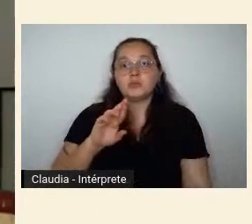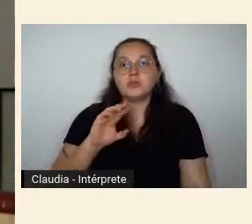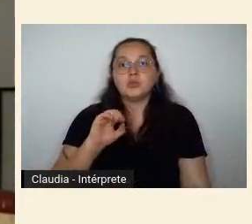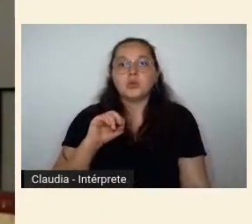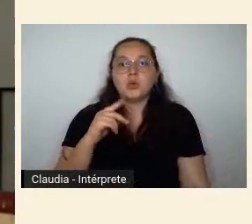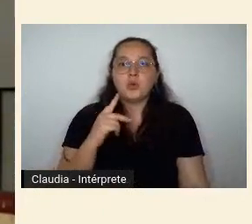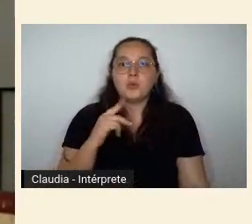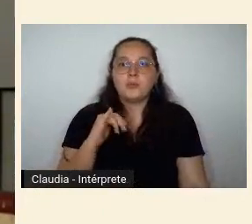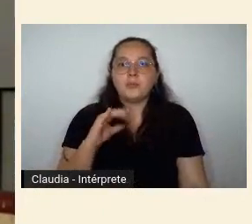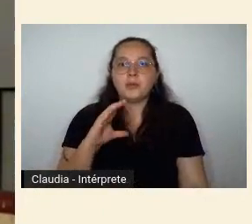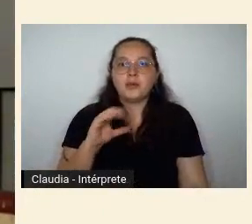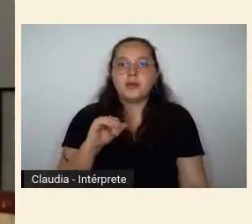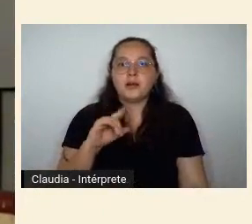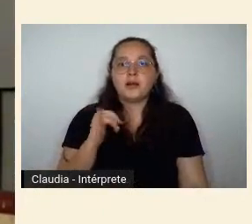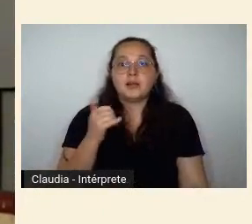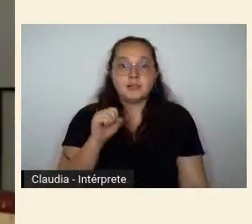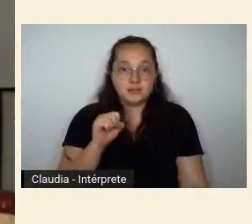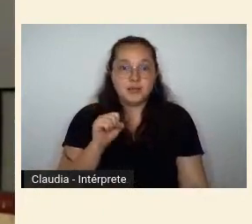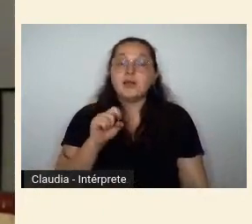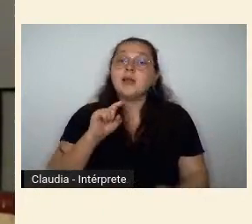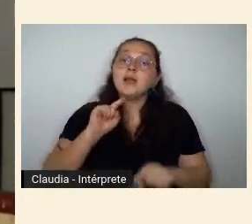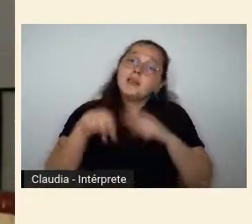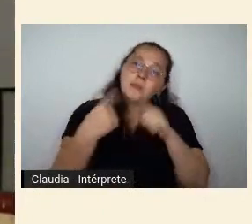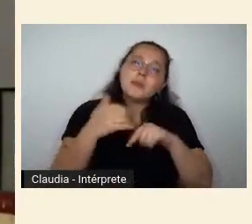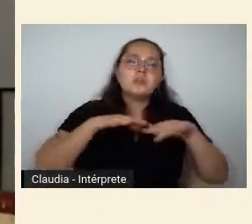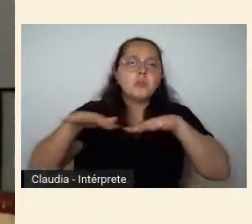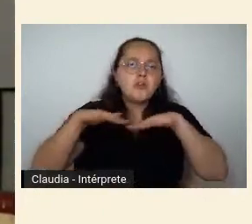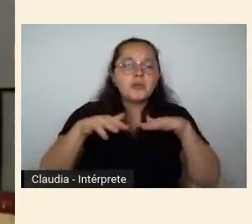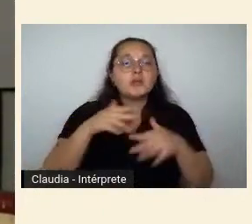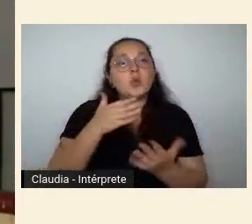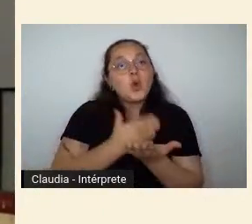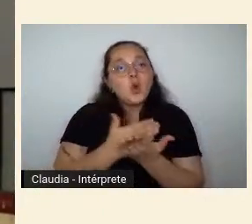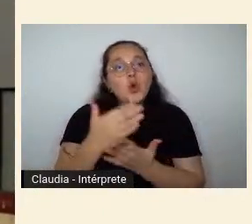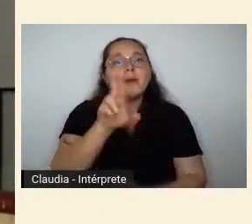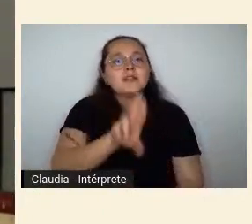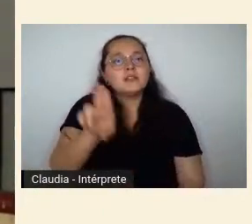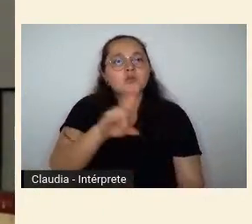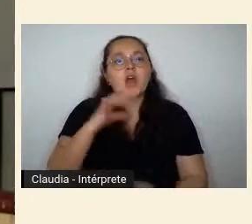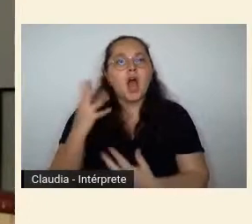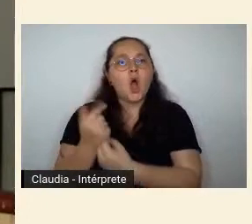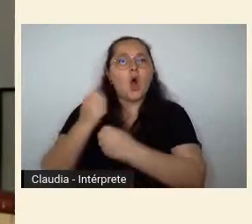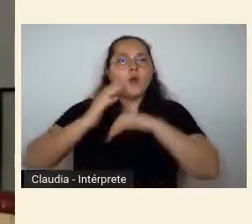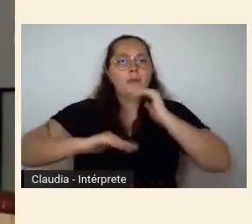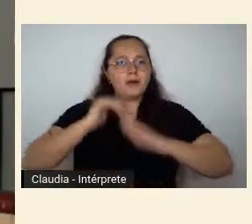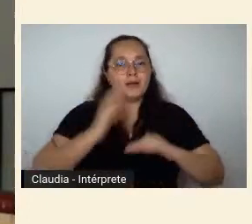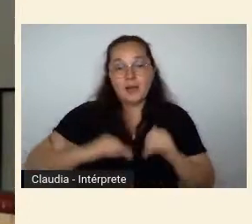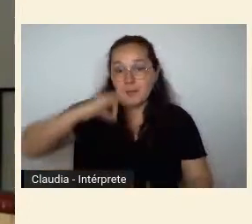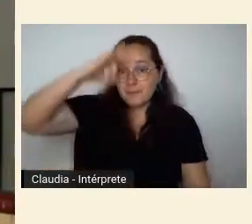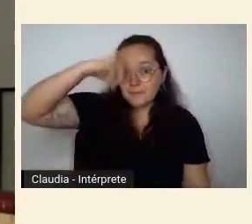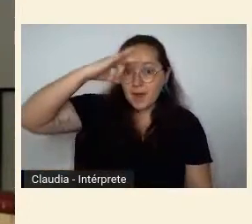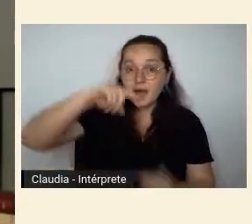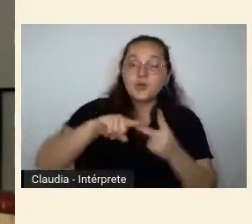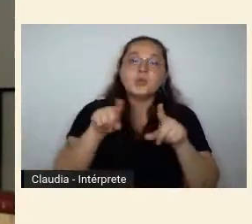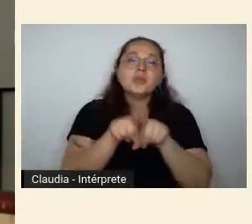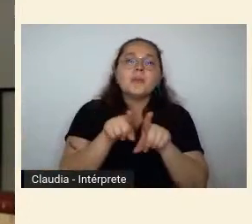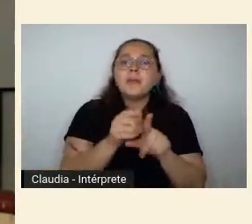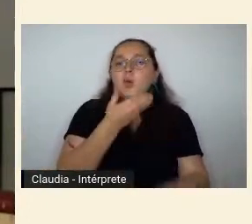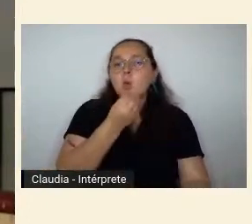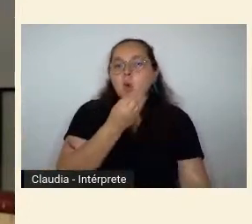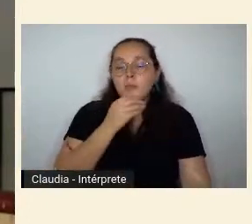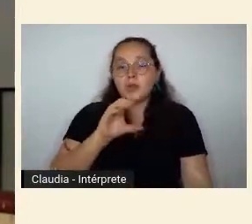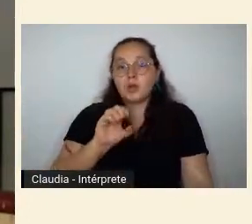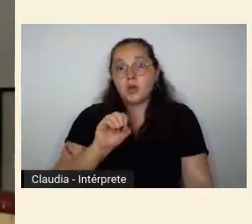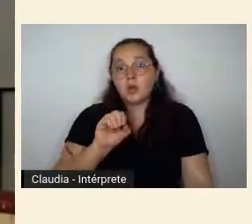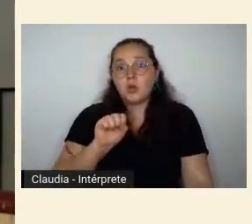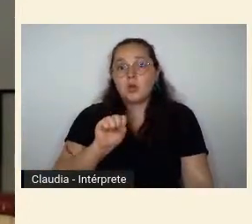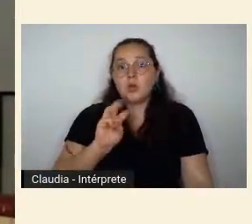tanto a obra de Mário quanto a obra de Oswald de Andrade como uma espécie de vitalismo de renovação vanguardista no final desse período